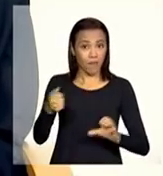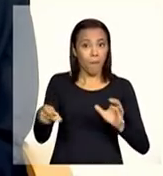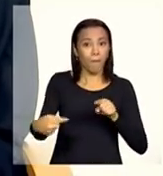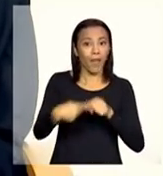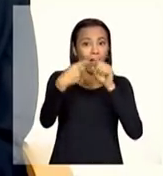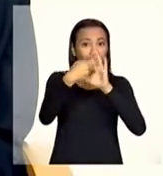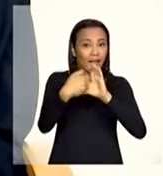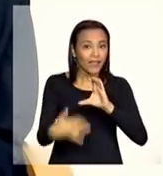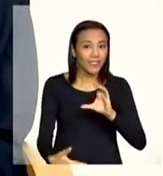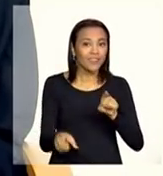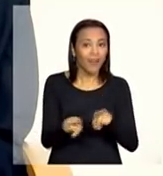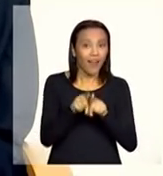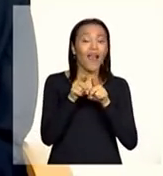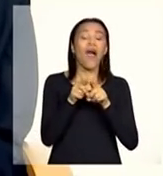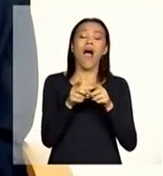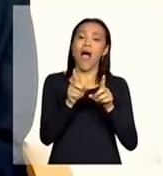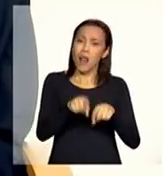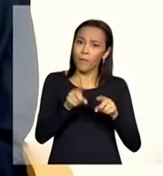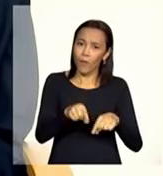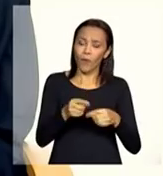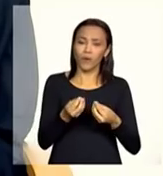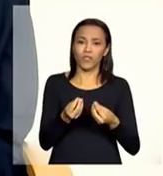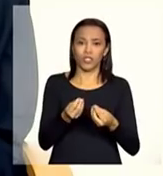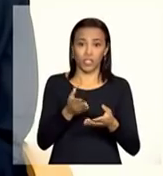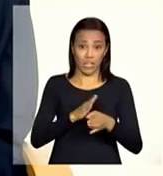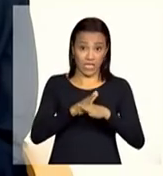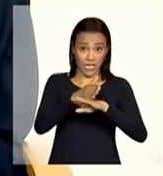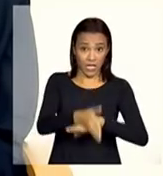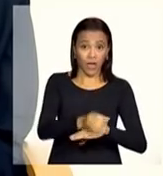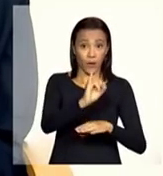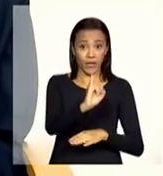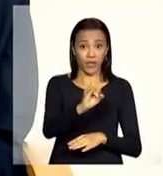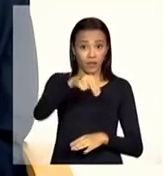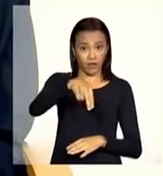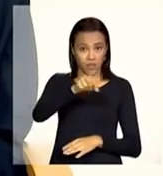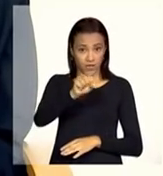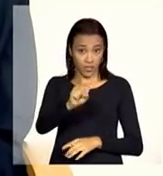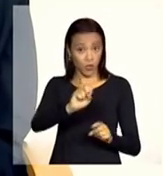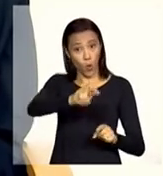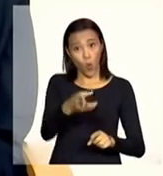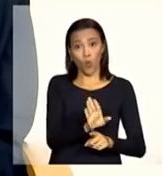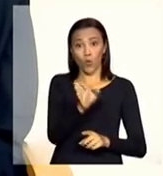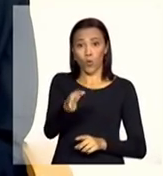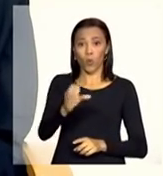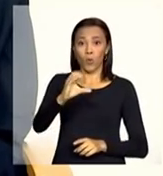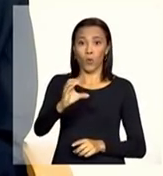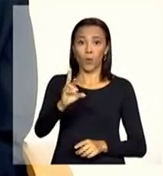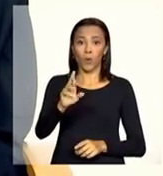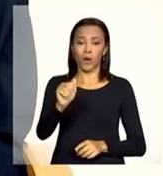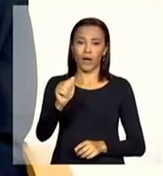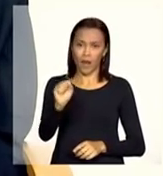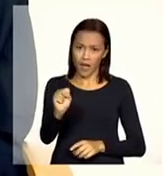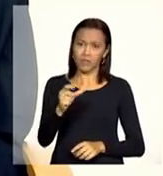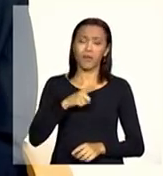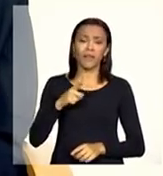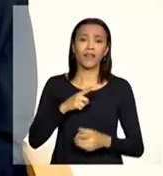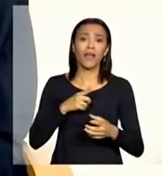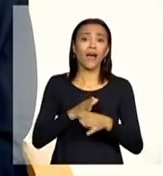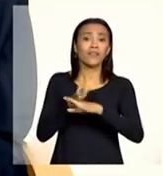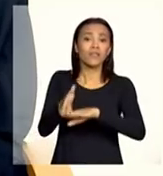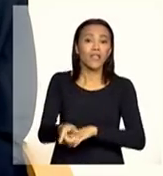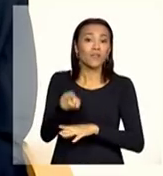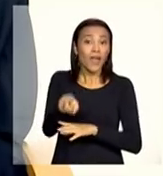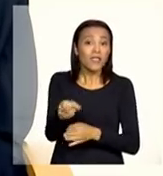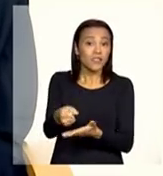pode acessar algum posto do INSS ou mesmo o CRAS para ter acesso a esse benefício de prestação continuada